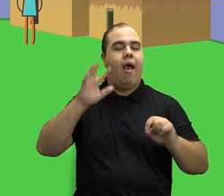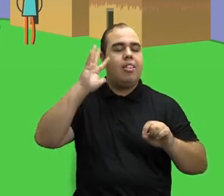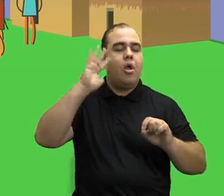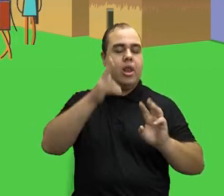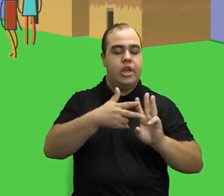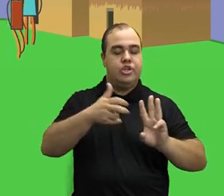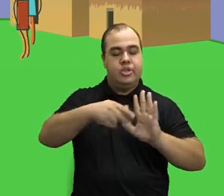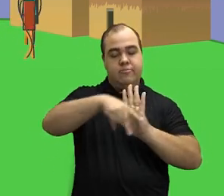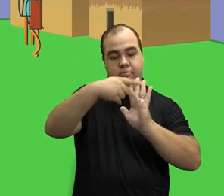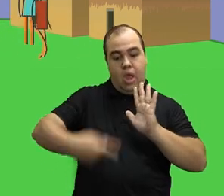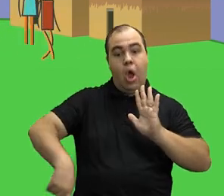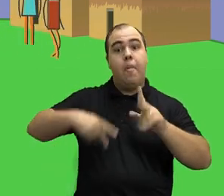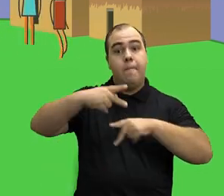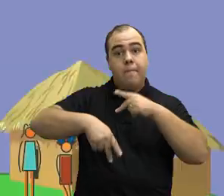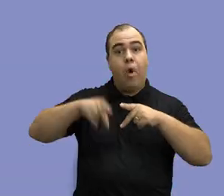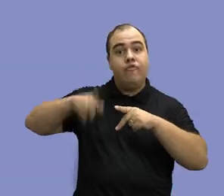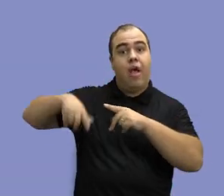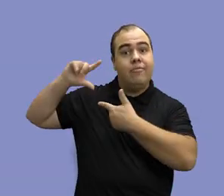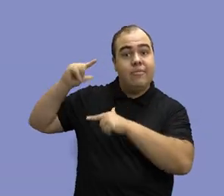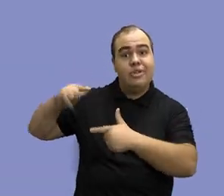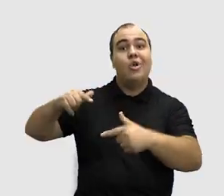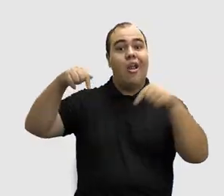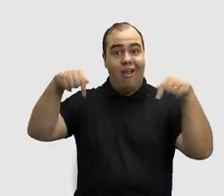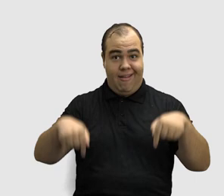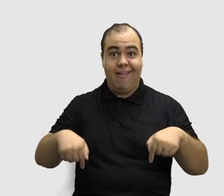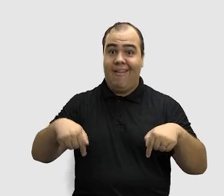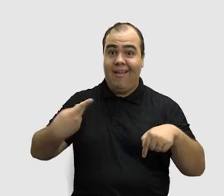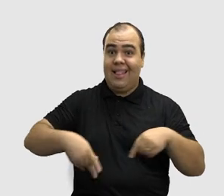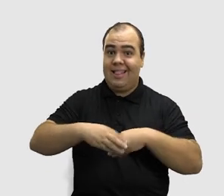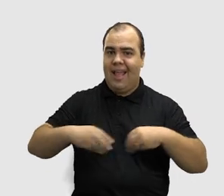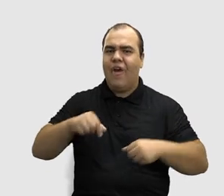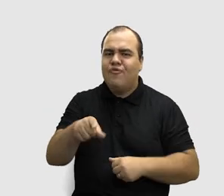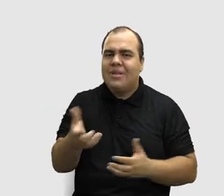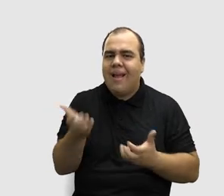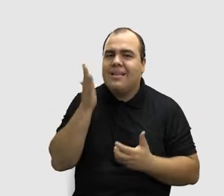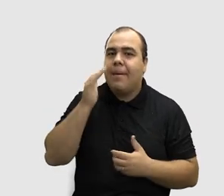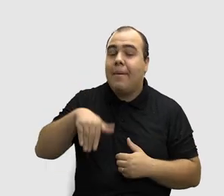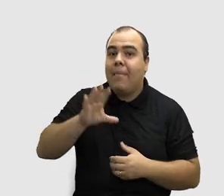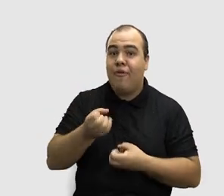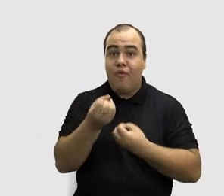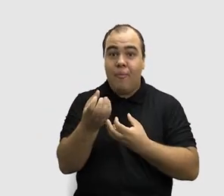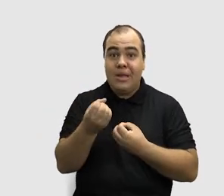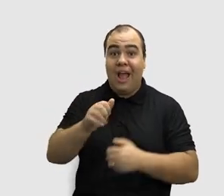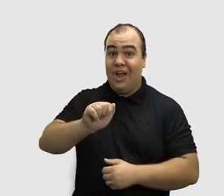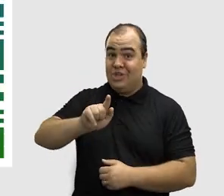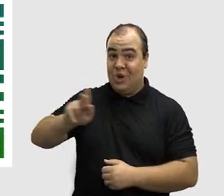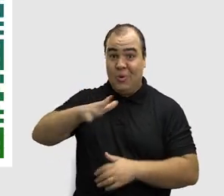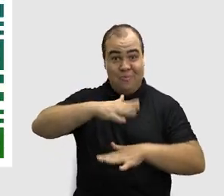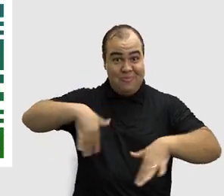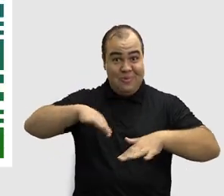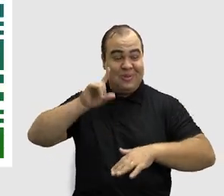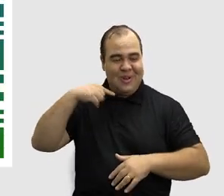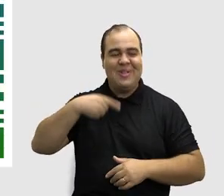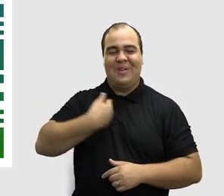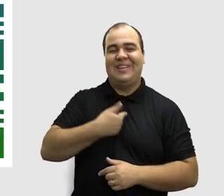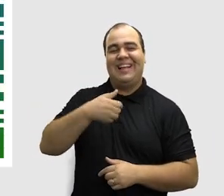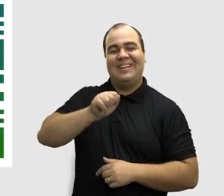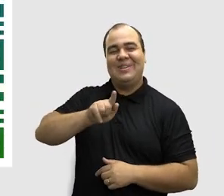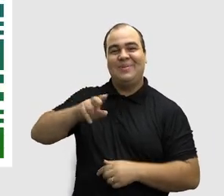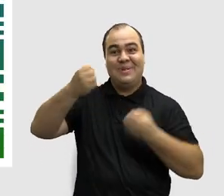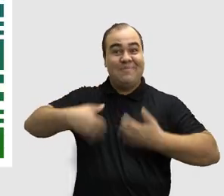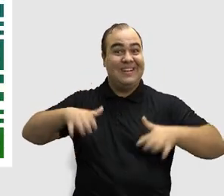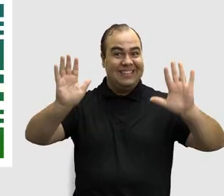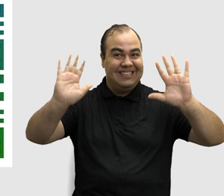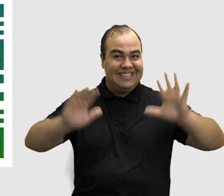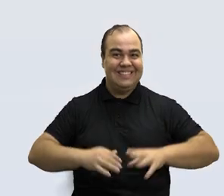indígenas são senhores originários dessa terra. Quer saber mais sobre a AGU e o mundo jurídico? Hashtag AGU Explica.